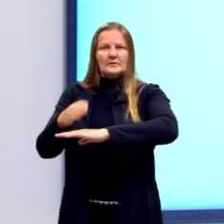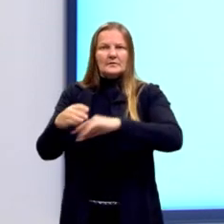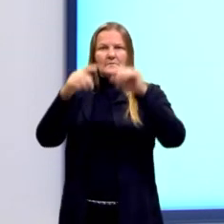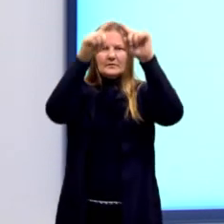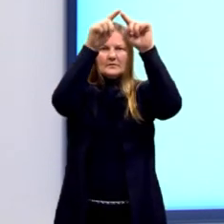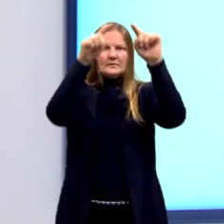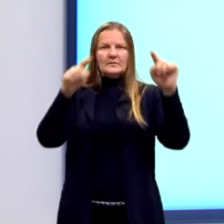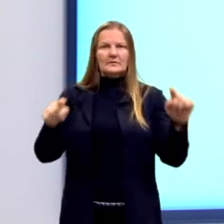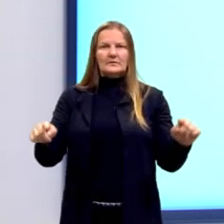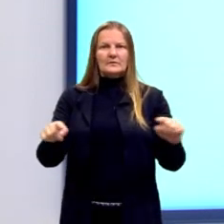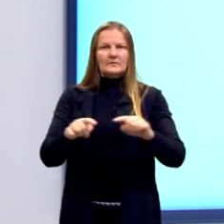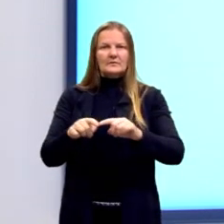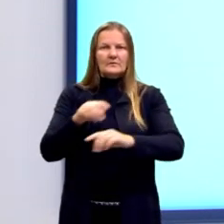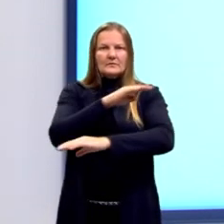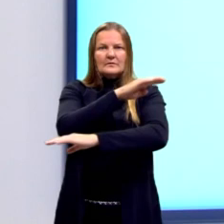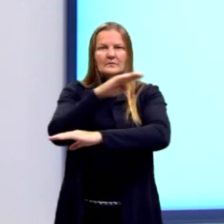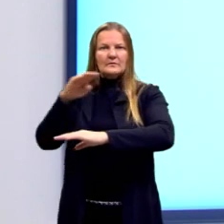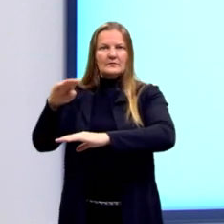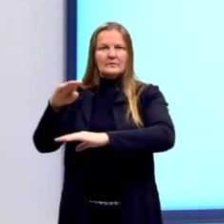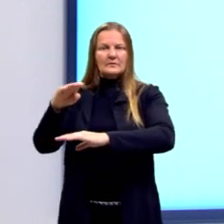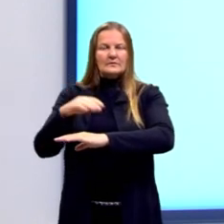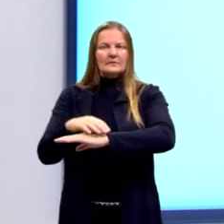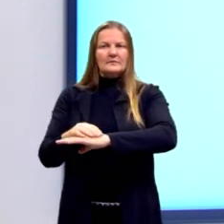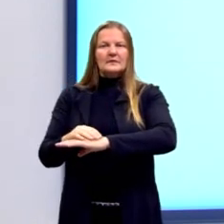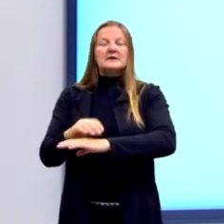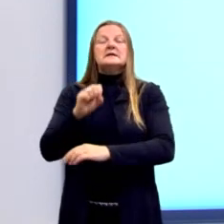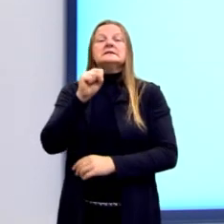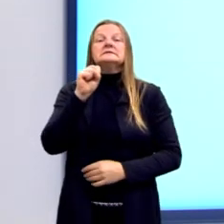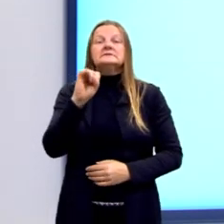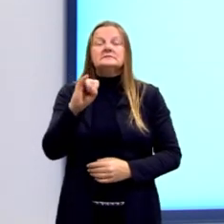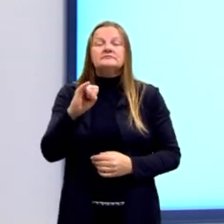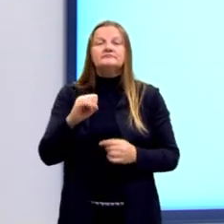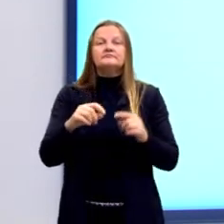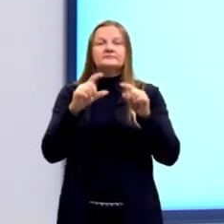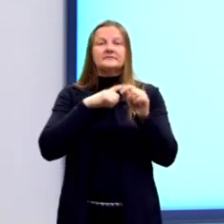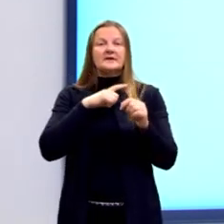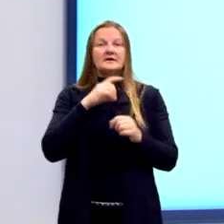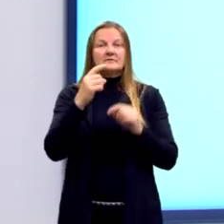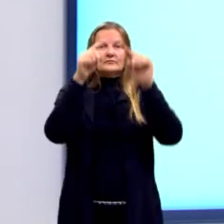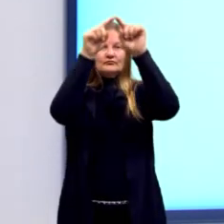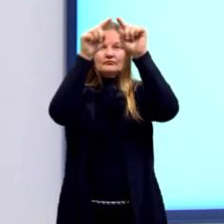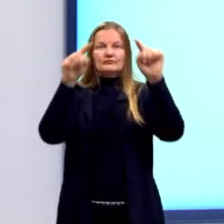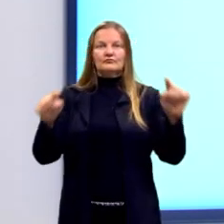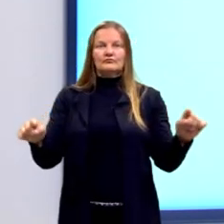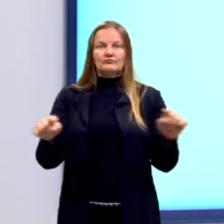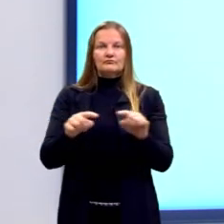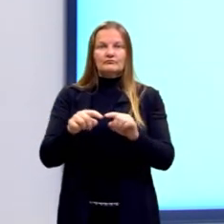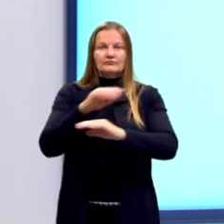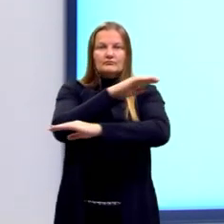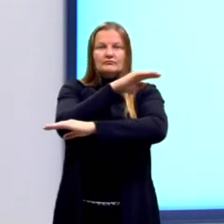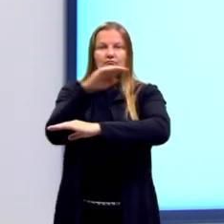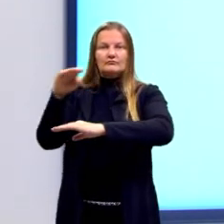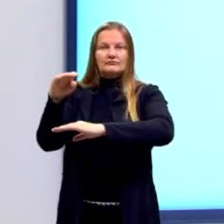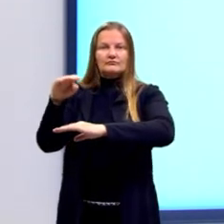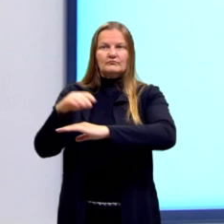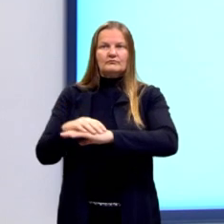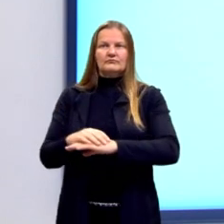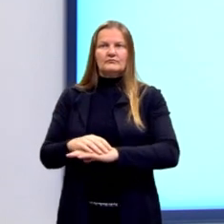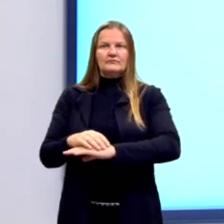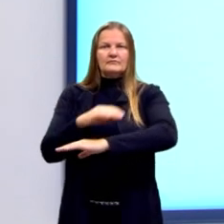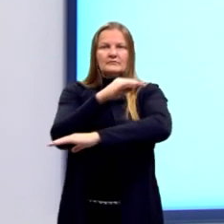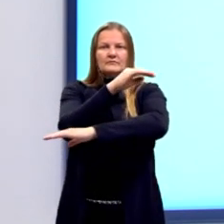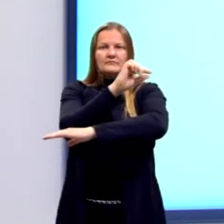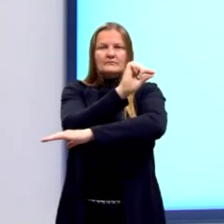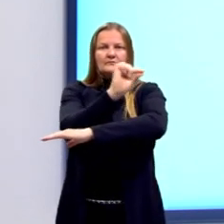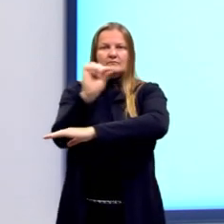médio, chamado de E. Se nós traçarmos, então, estes pontos médios e, a partir de um segmento de